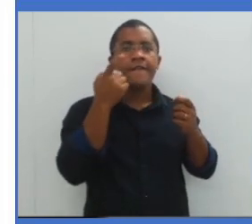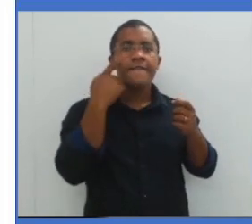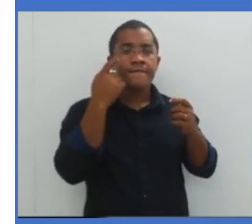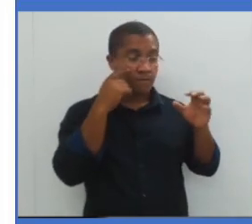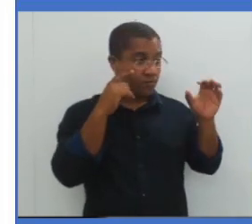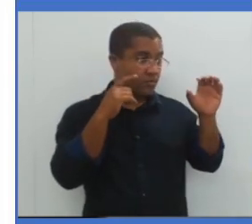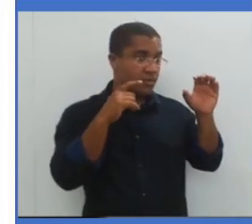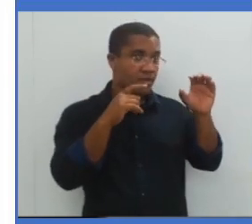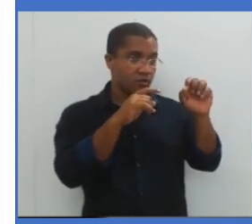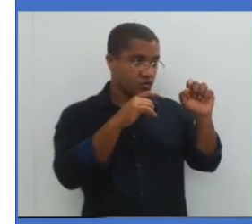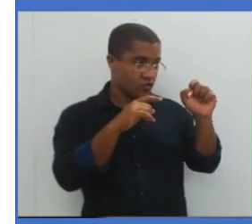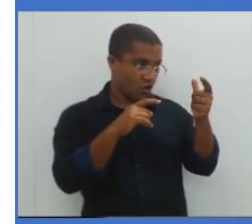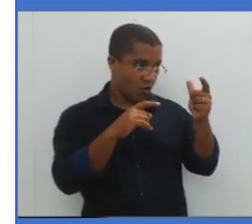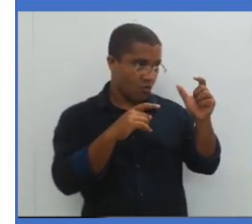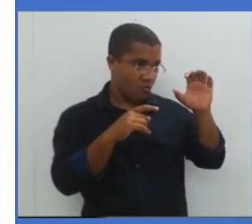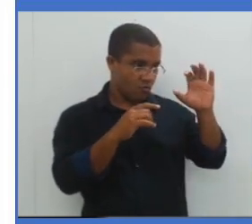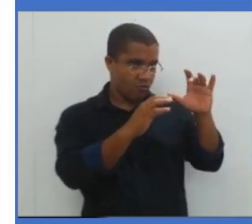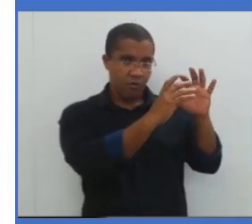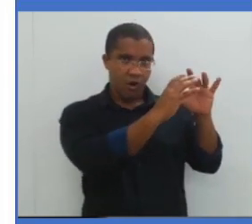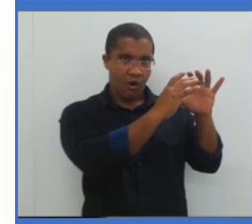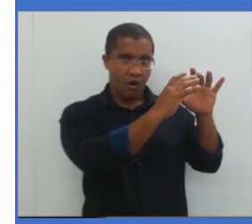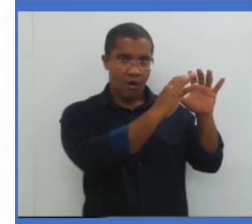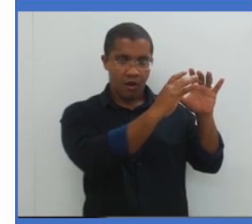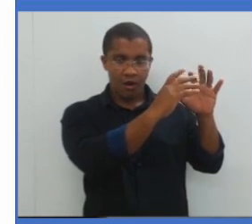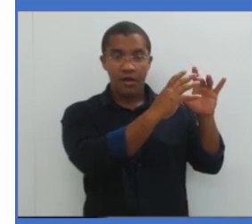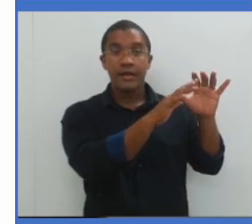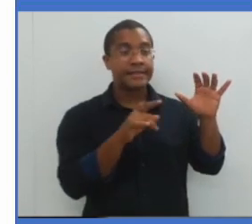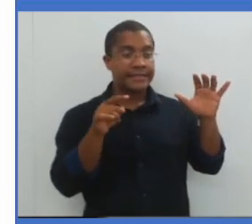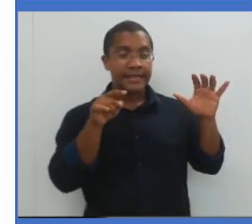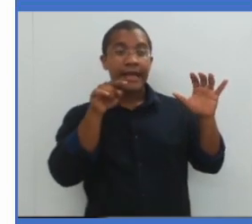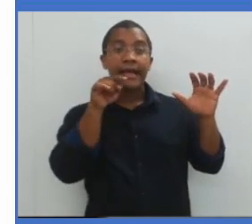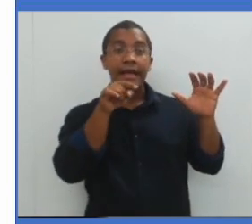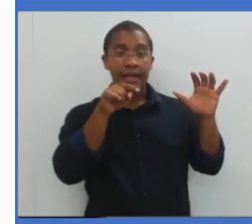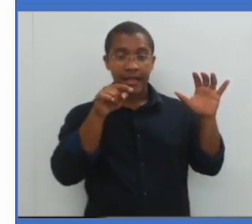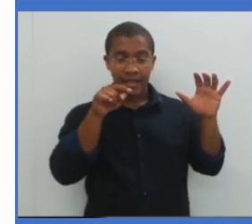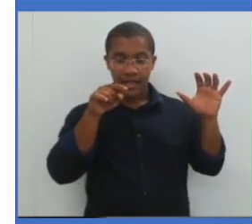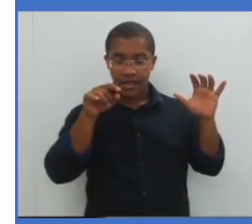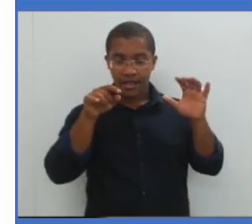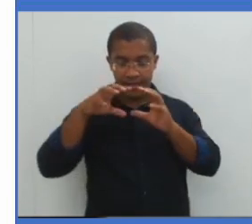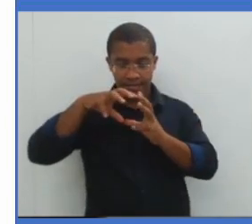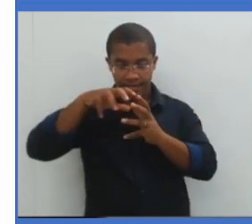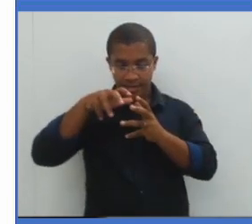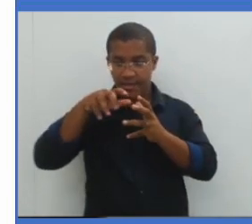Lua está entre a Terra e o Sol.